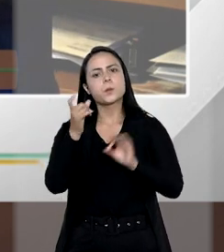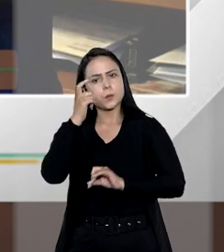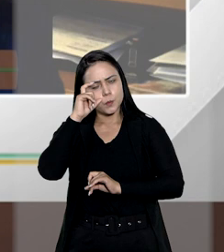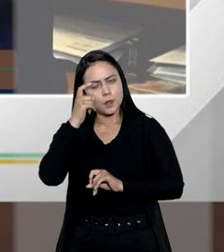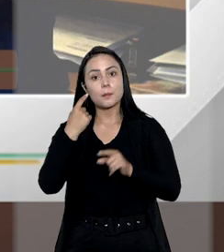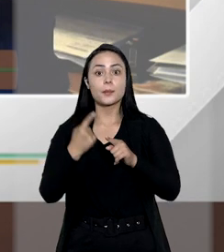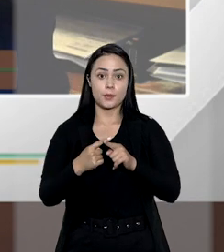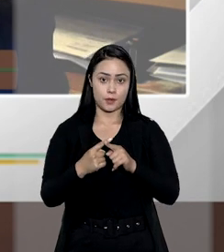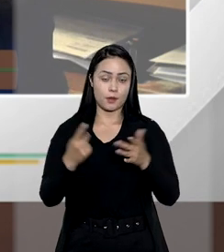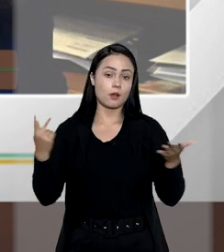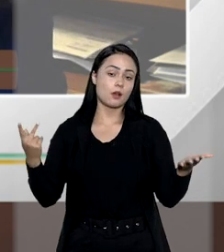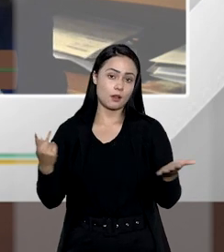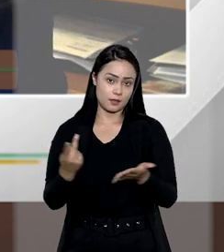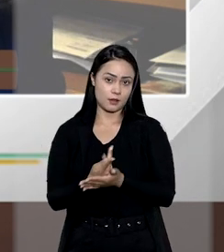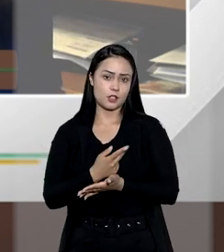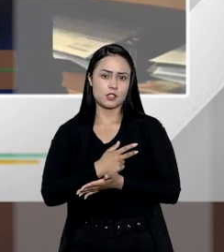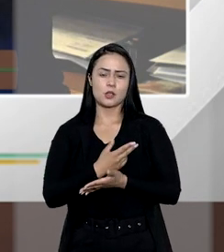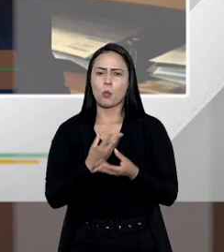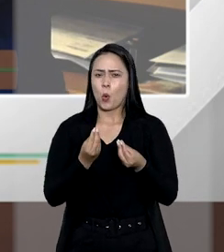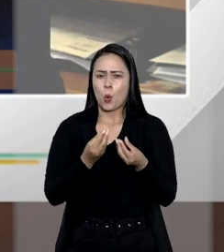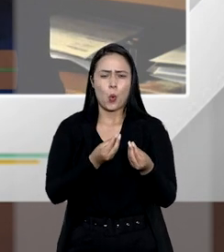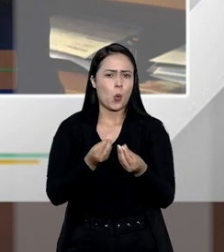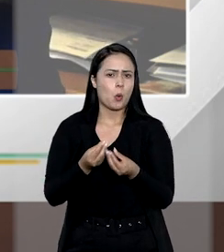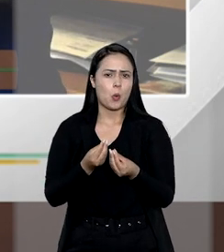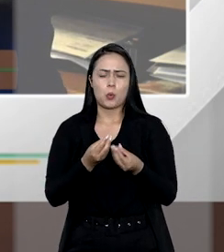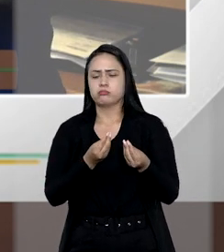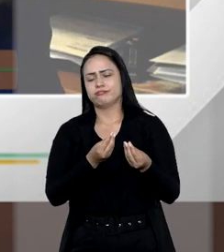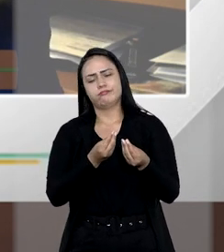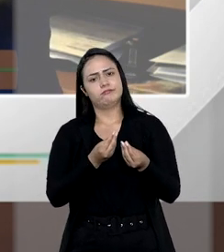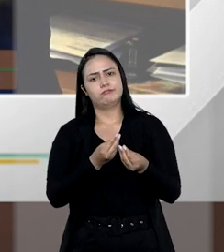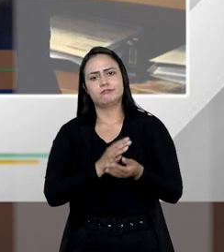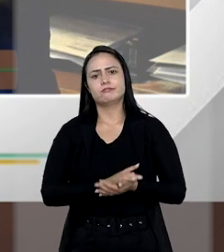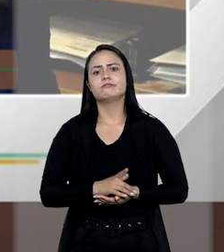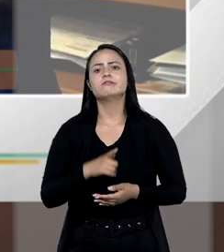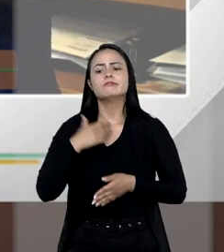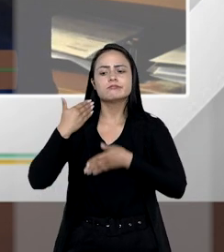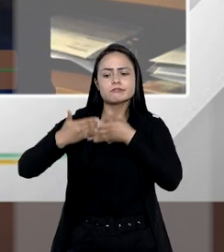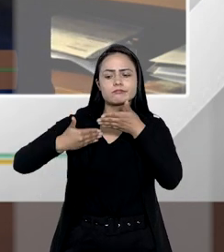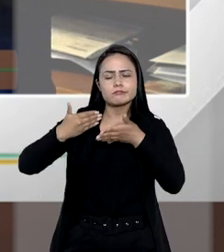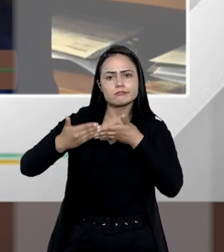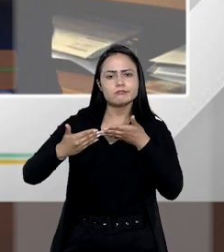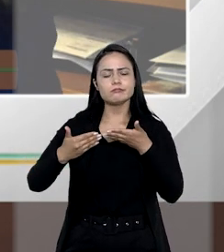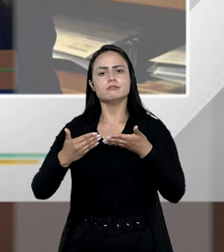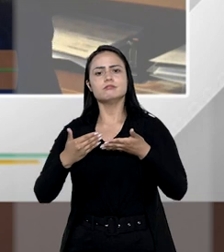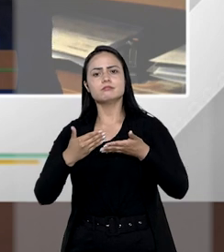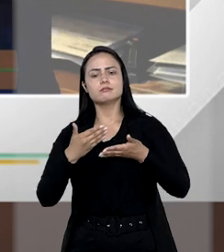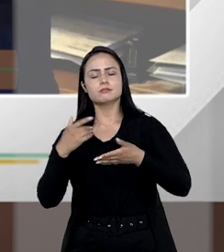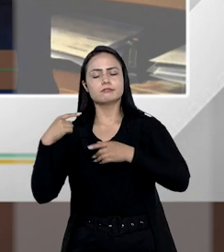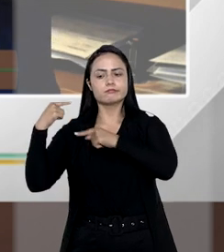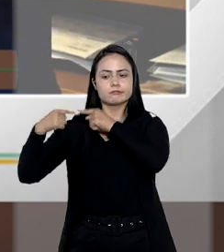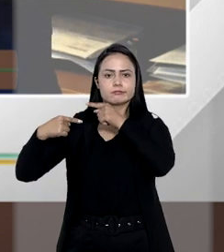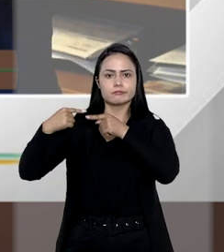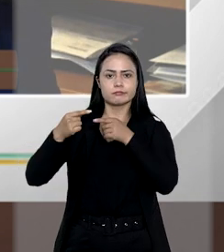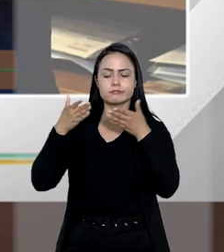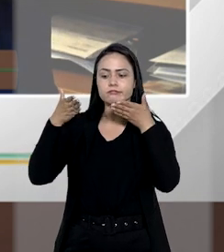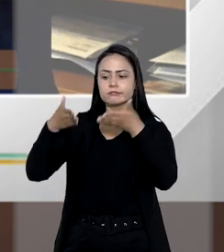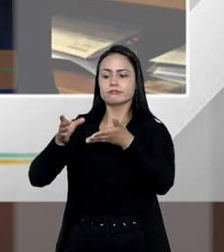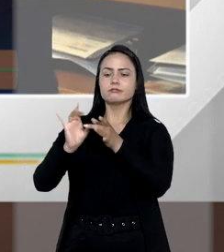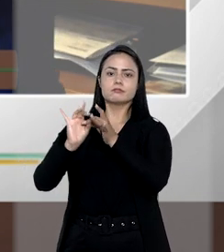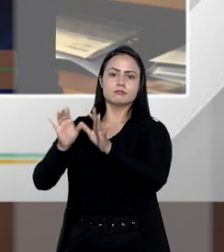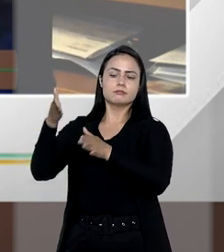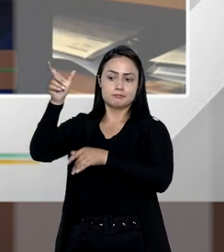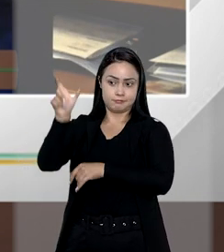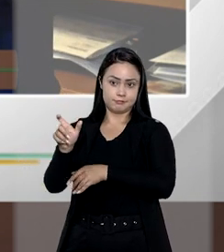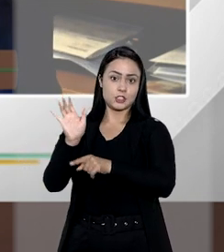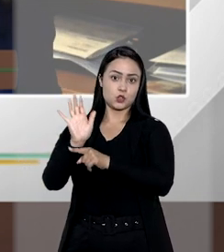interessante, porque isso acontece com muita frequência nos processos de inventário em que as pessoas renunciam em favor de alguém e, na realidade,